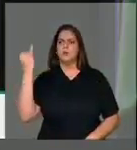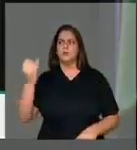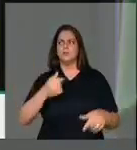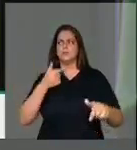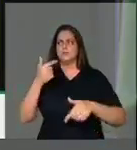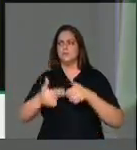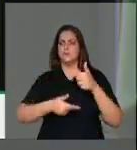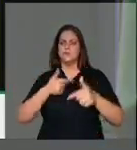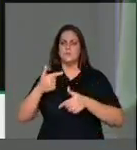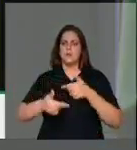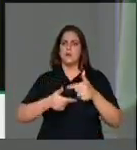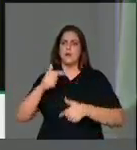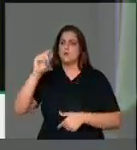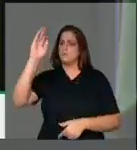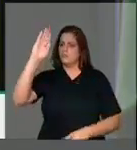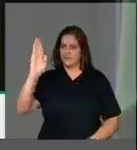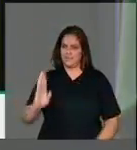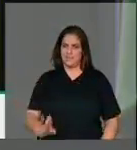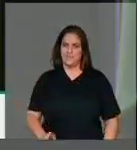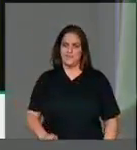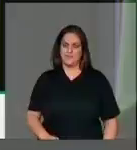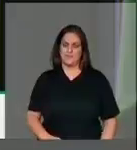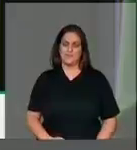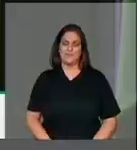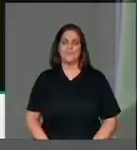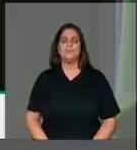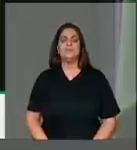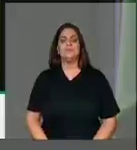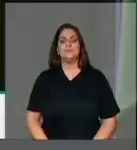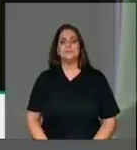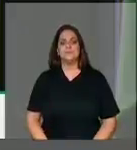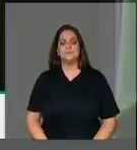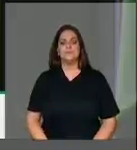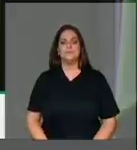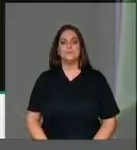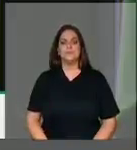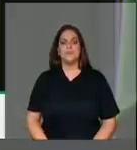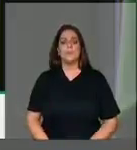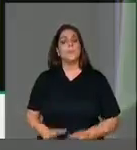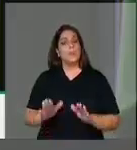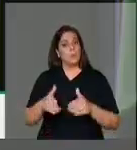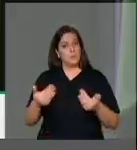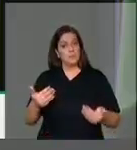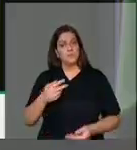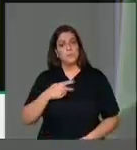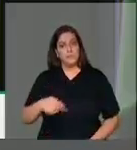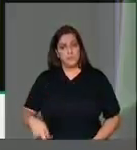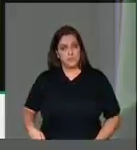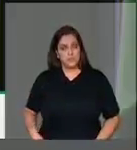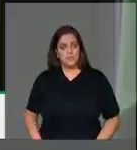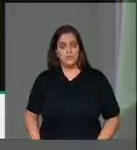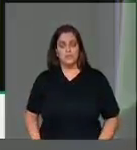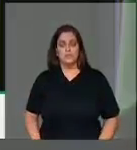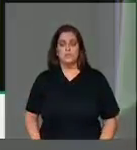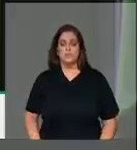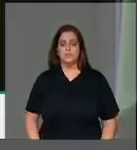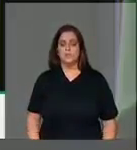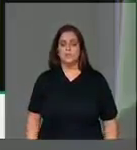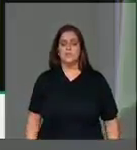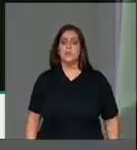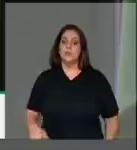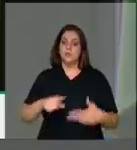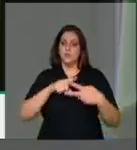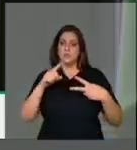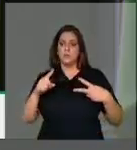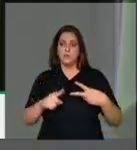trabalho para o Brasil. E pedir a vossa excelência, presidente, que faça registrar esses dois discursos,